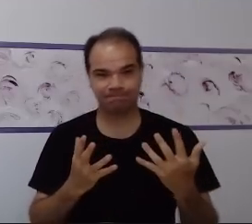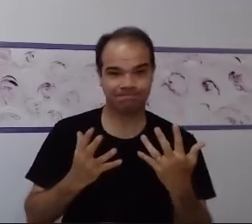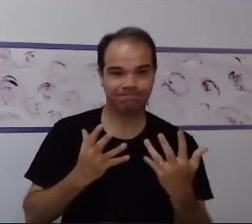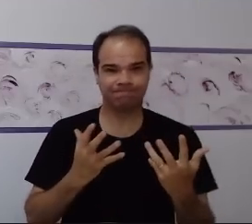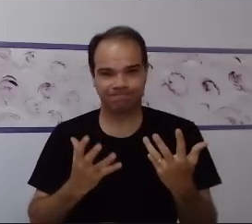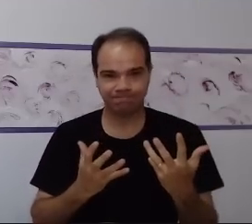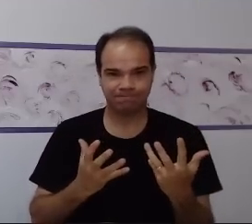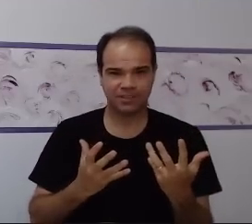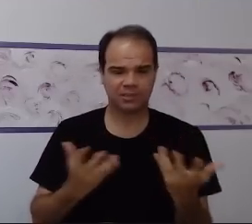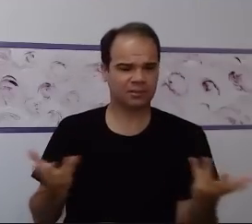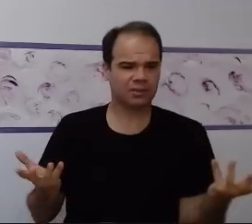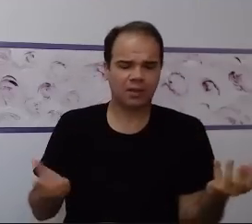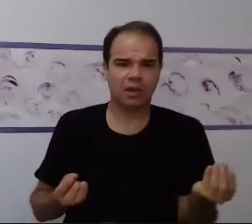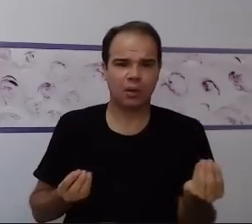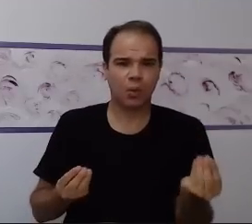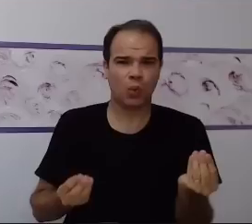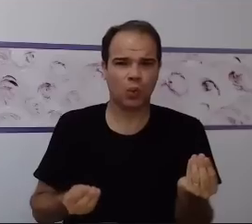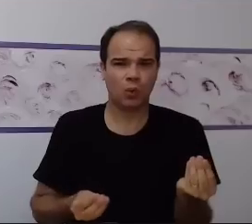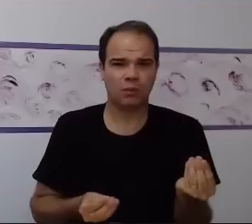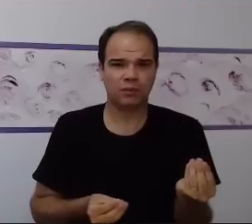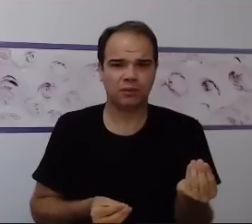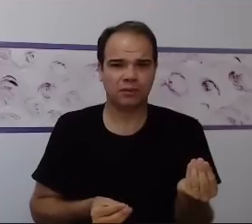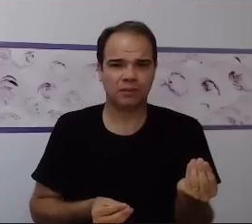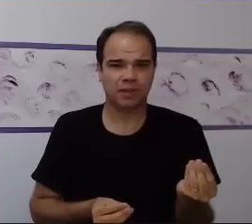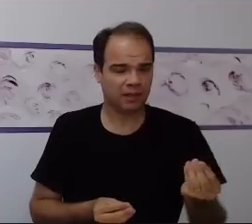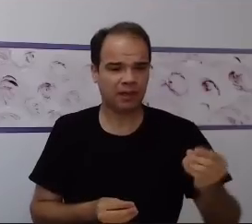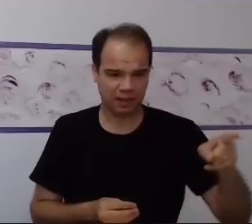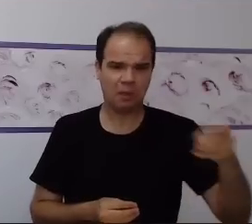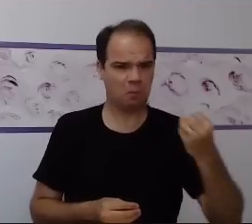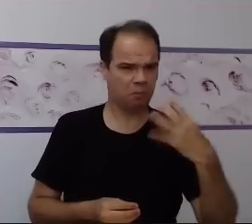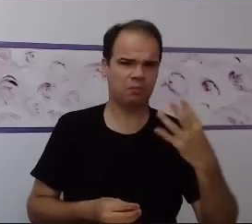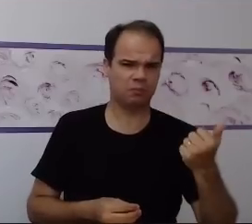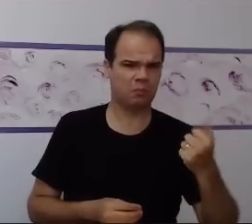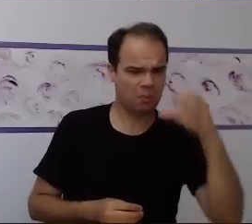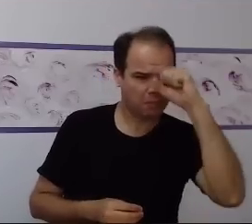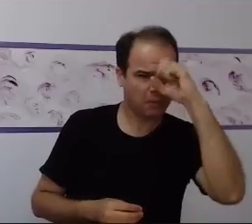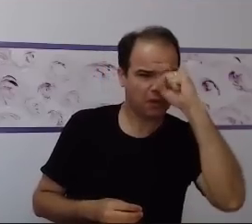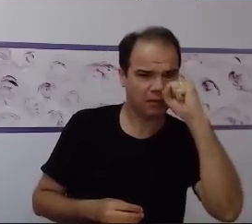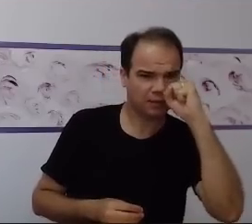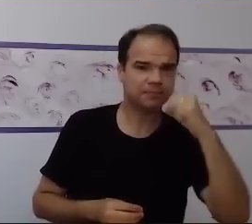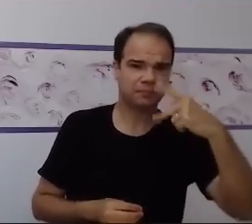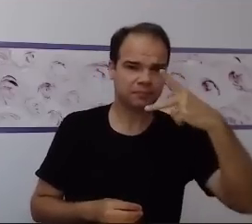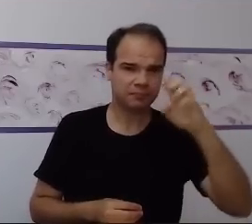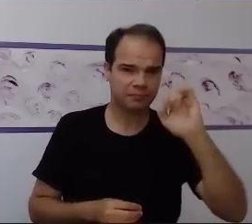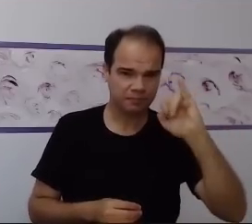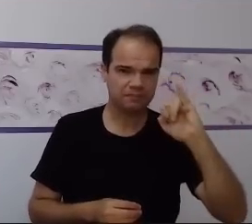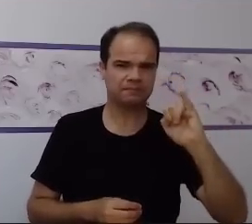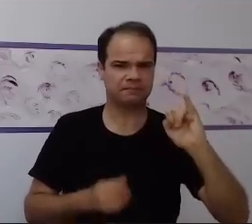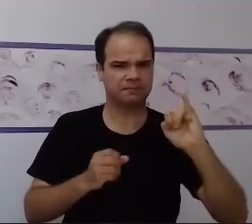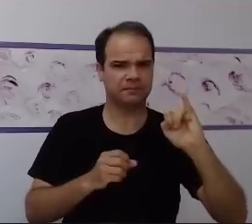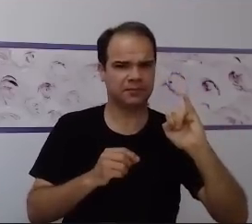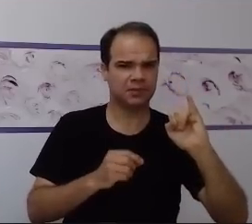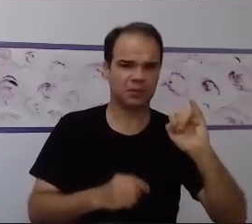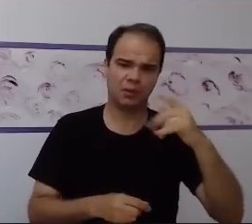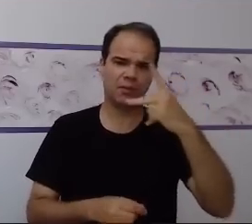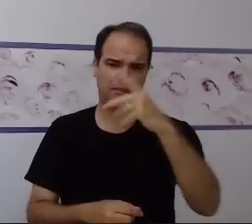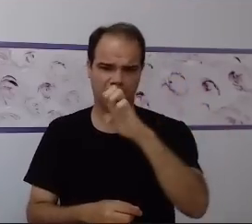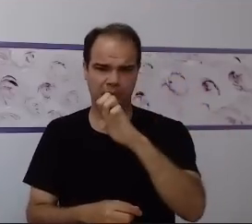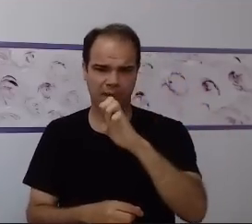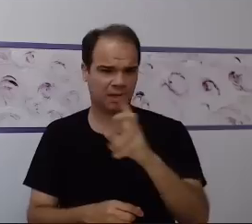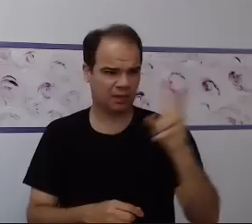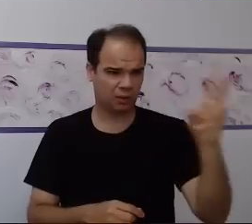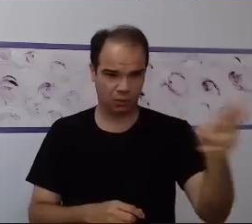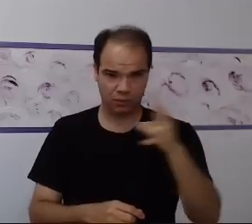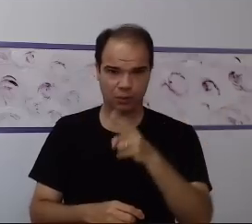esse ensino, na verdade, junto com a já que estamos falando desse PEI? Vai ser feita uma adequação diferenciada para mim dentro da mesma sala de aula, dentro do mesmo